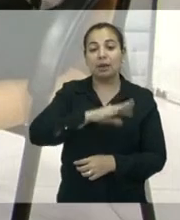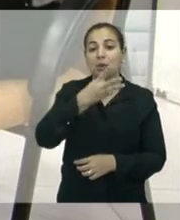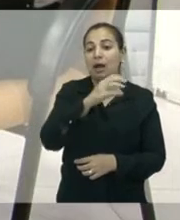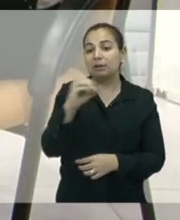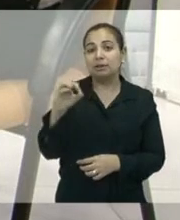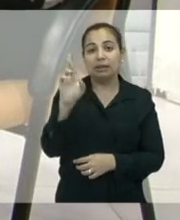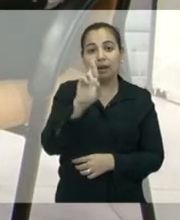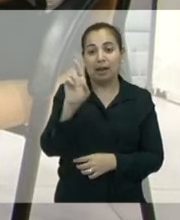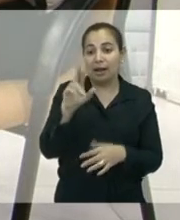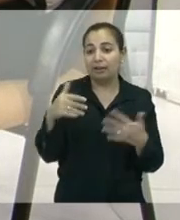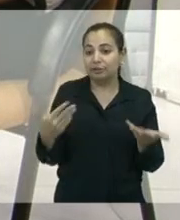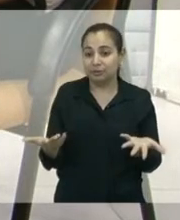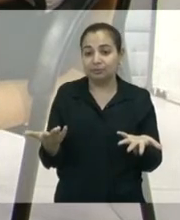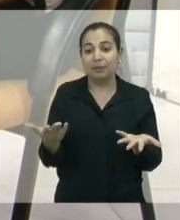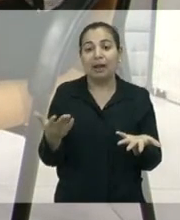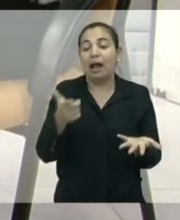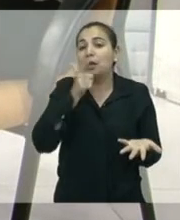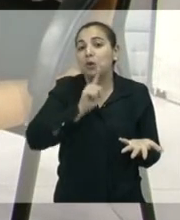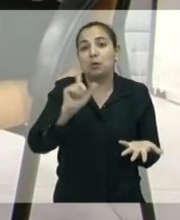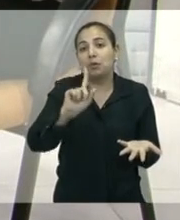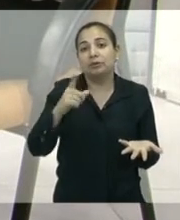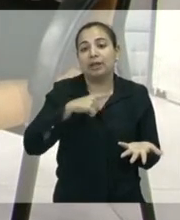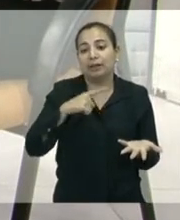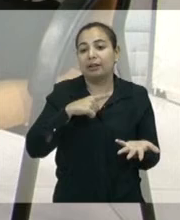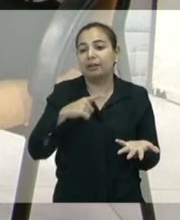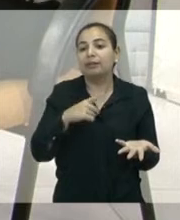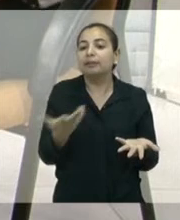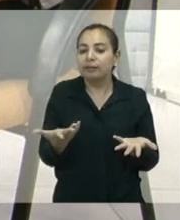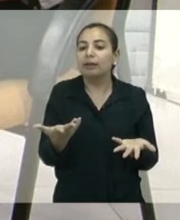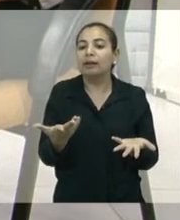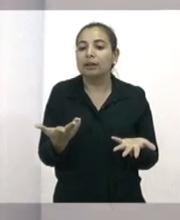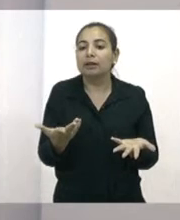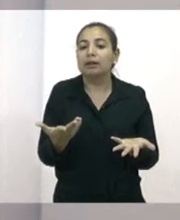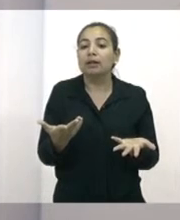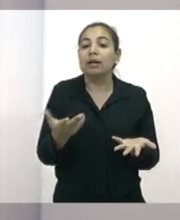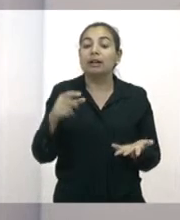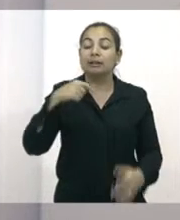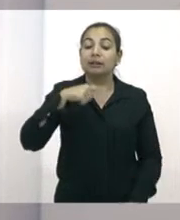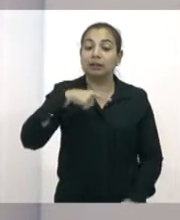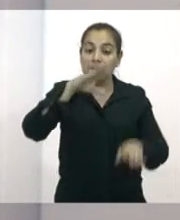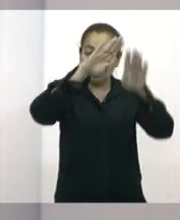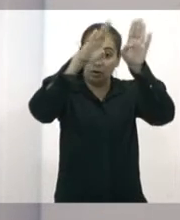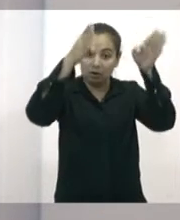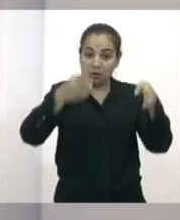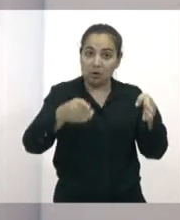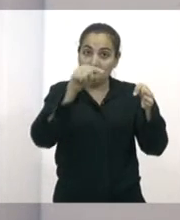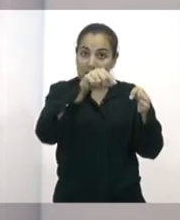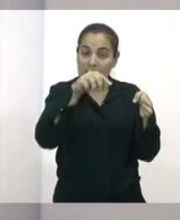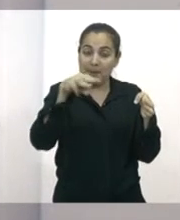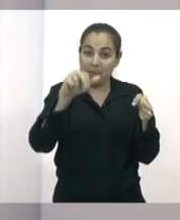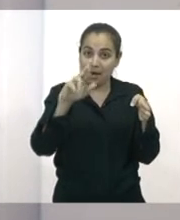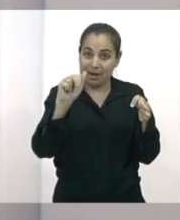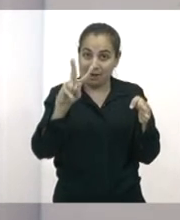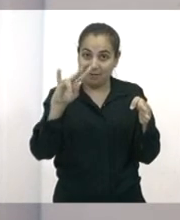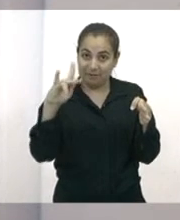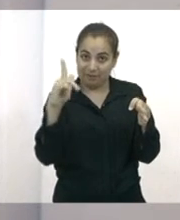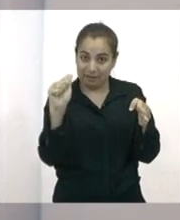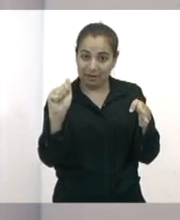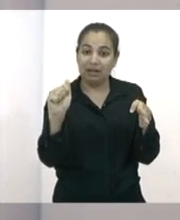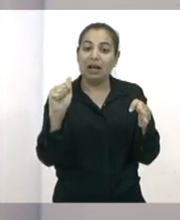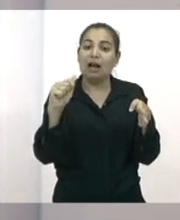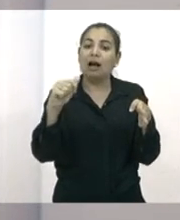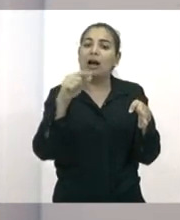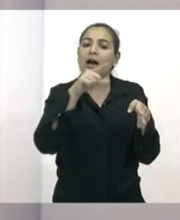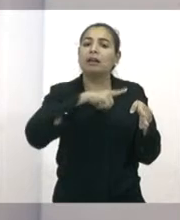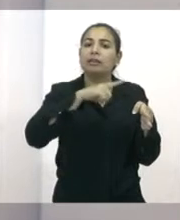tem condição de garantir a estrutura de um equipamento público. Inclusive, o galpão da Maravilha é um risco muito grande porque as paredes